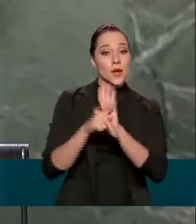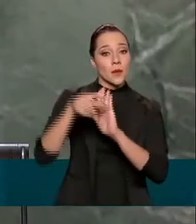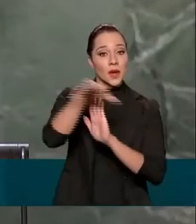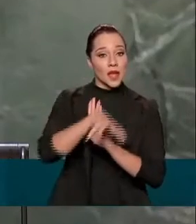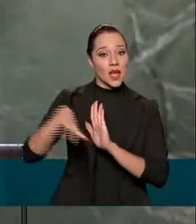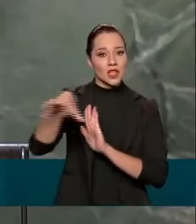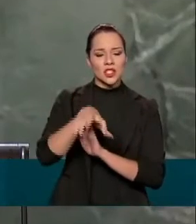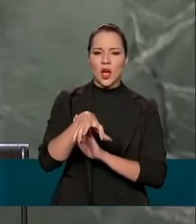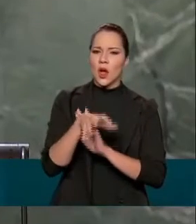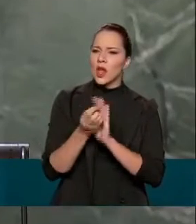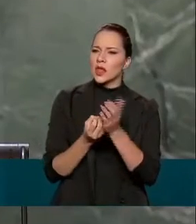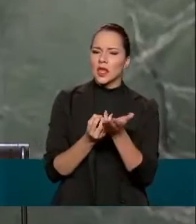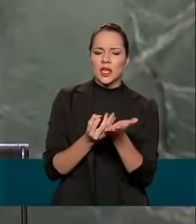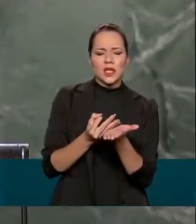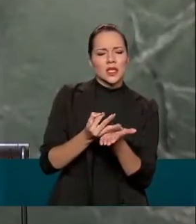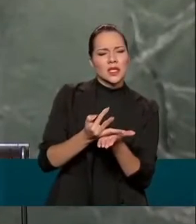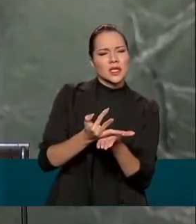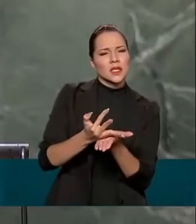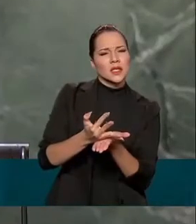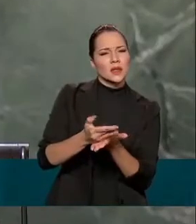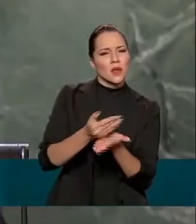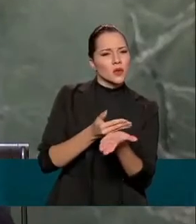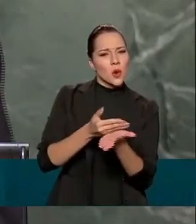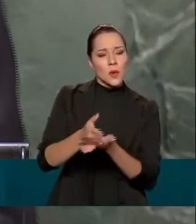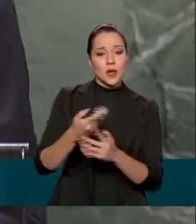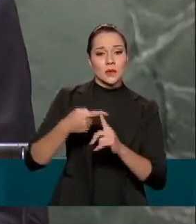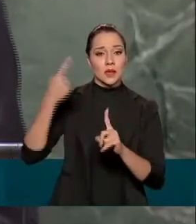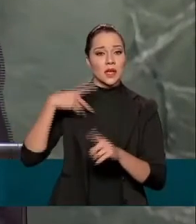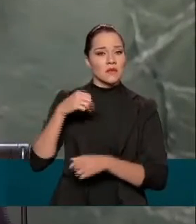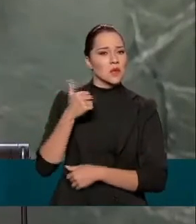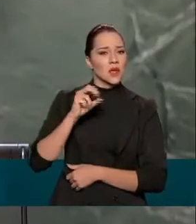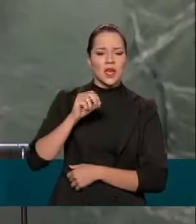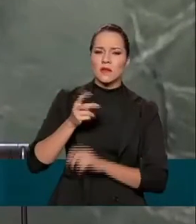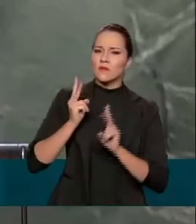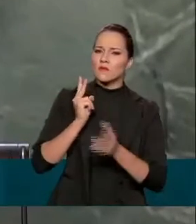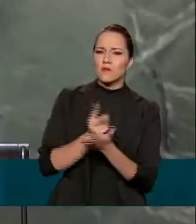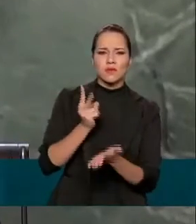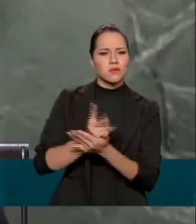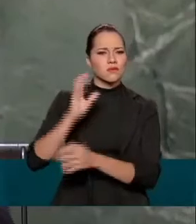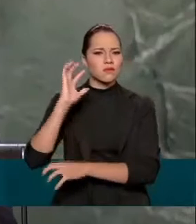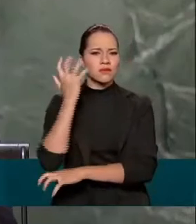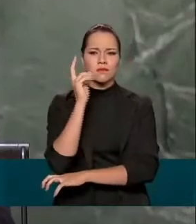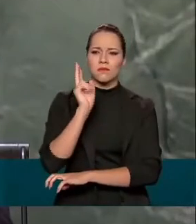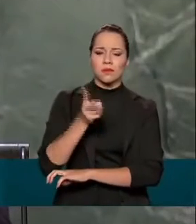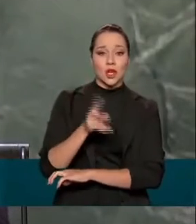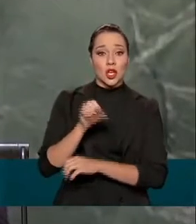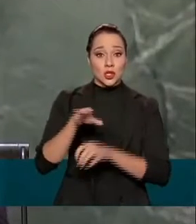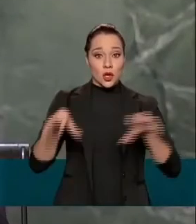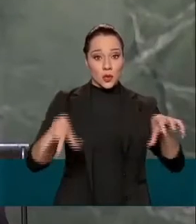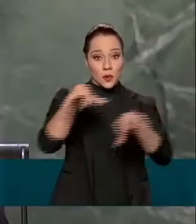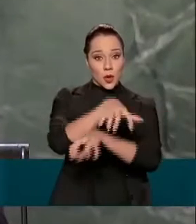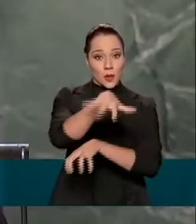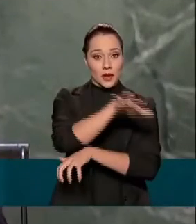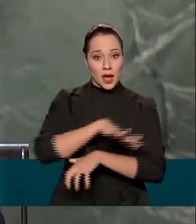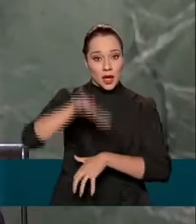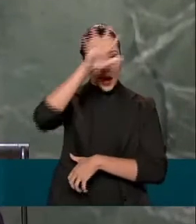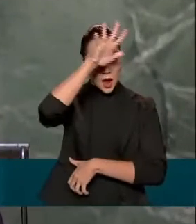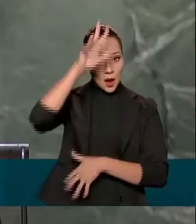a mesma desde o seu descobrimento em 1500. Somente no bioma amazônico,